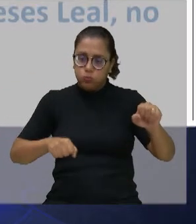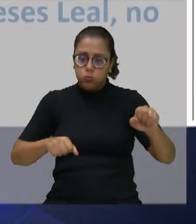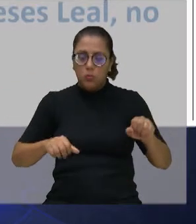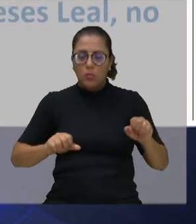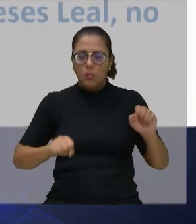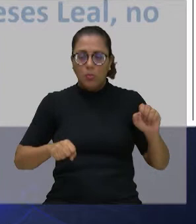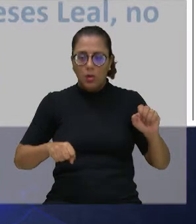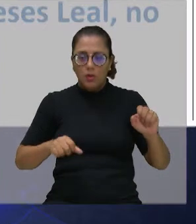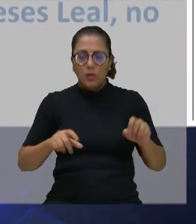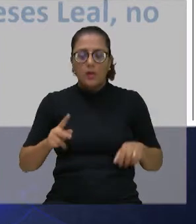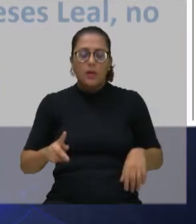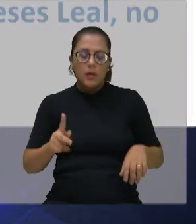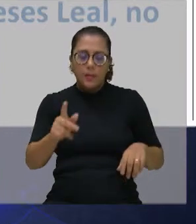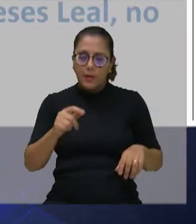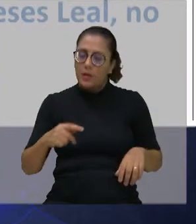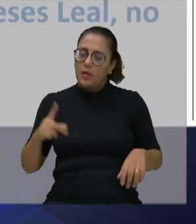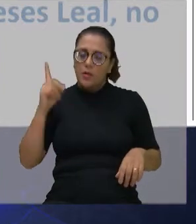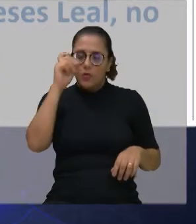transtorno para a população.